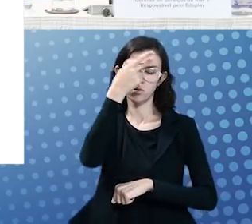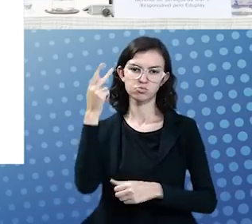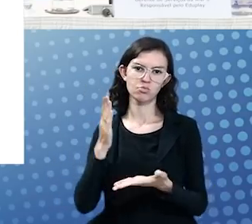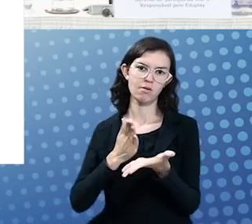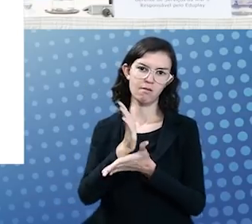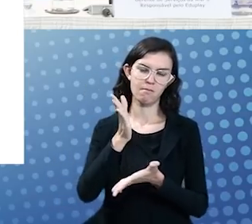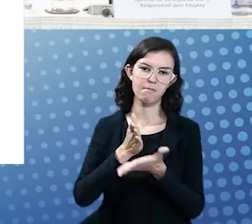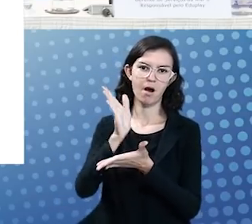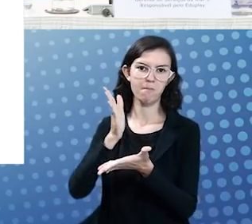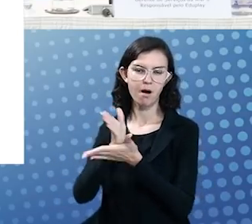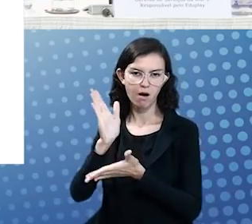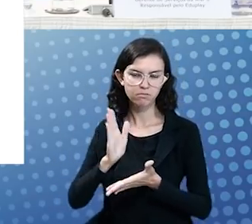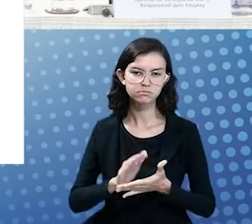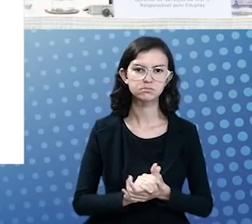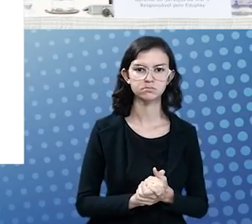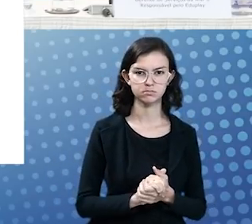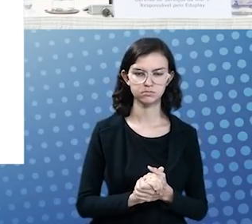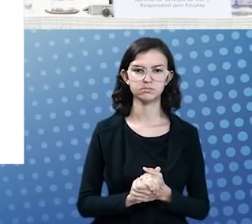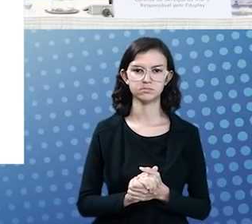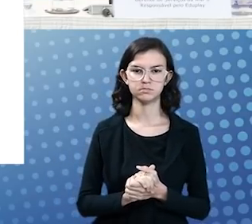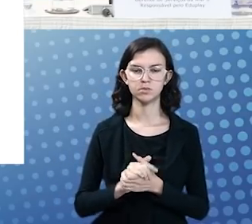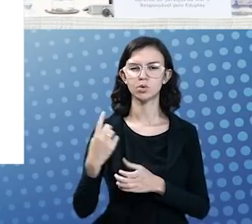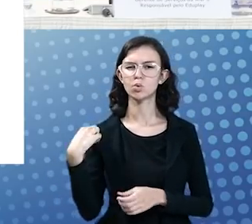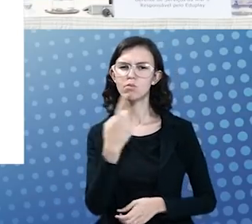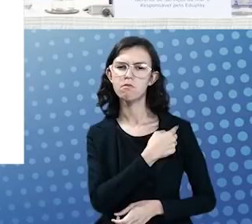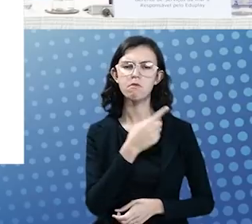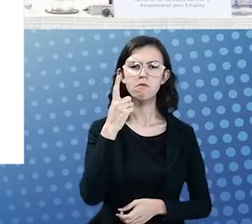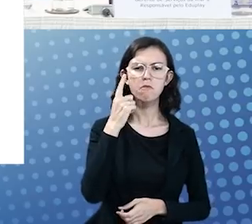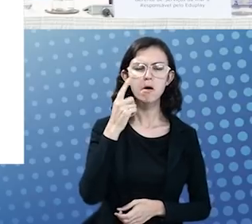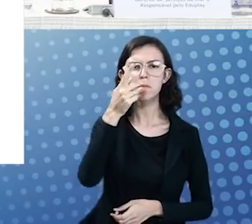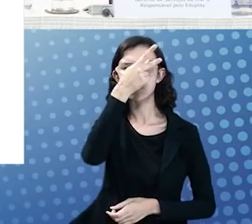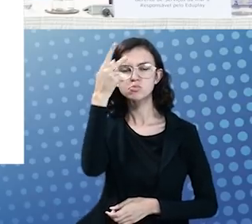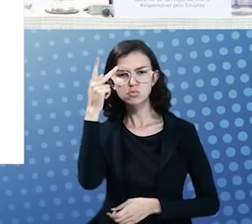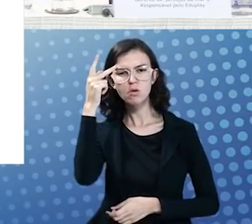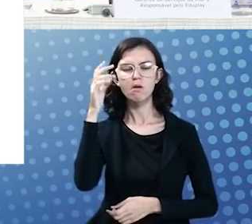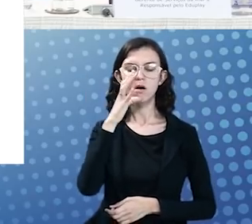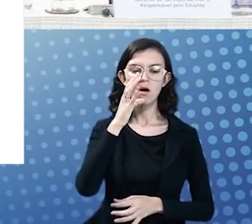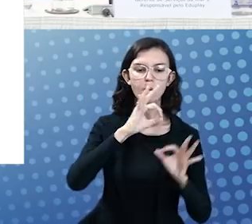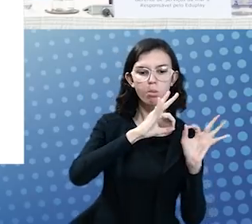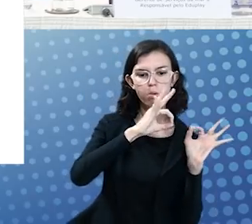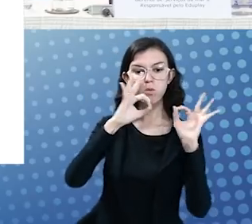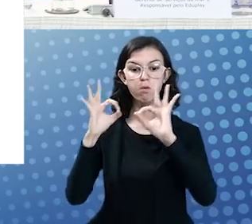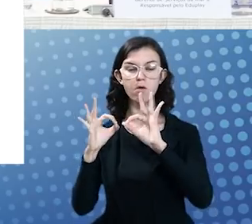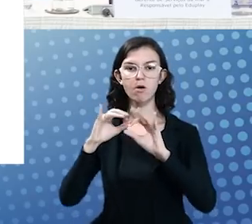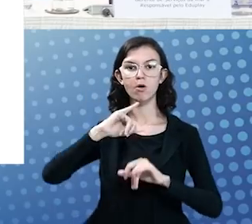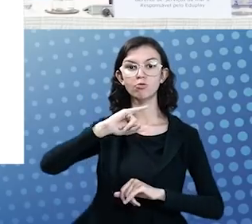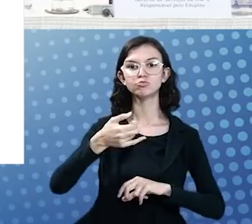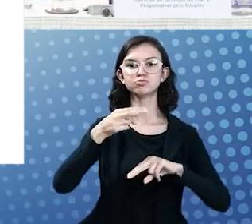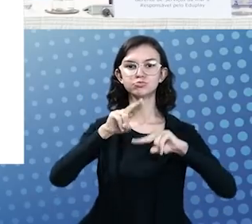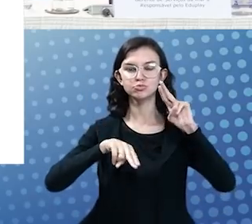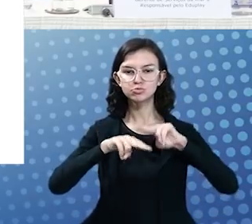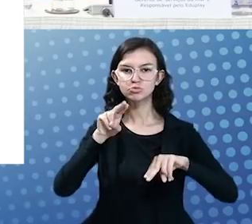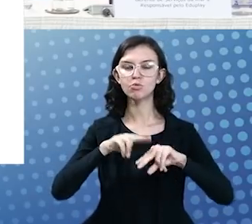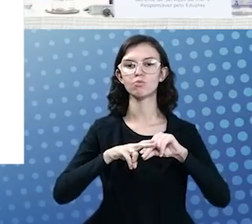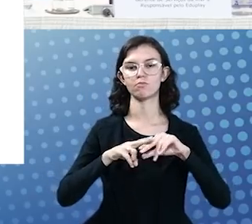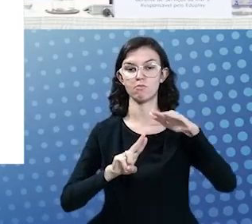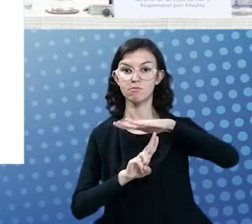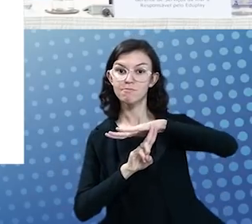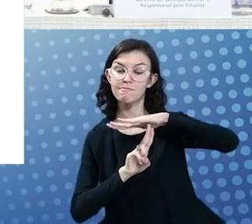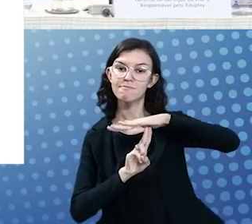consumo. E a gente vê esse consumo principalmente aumentando ali no mês de junho, que foi quando as universidades de fato